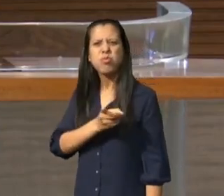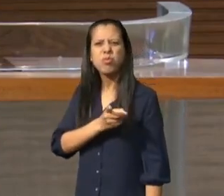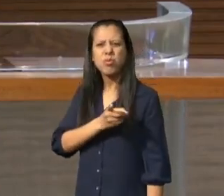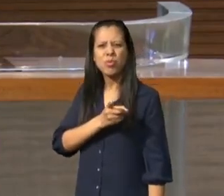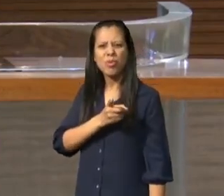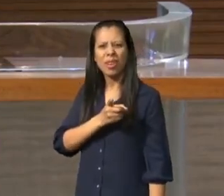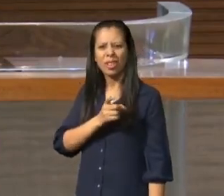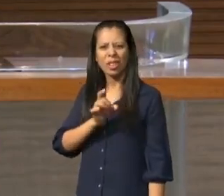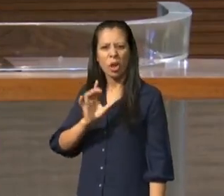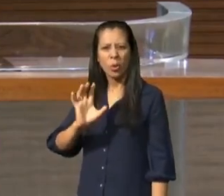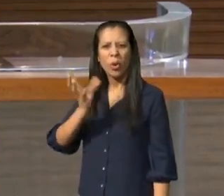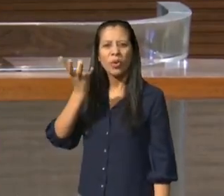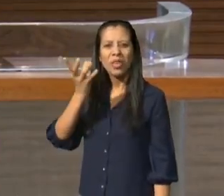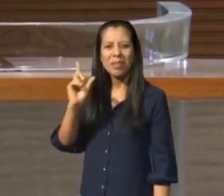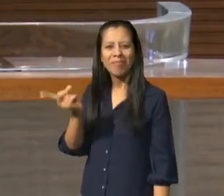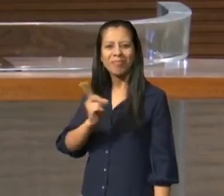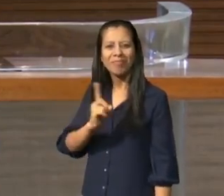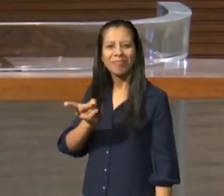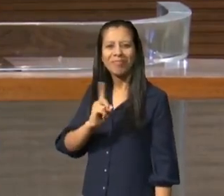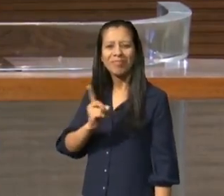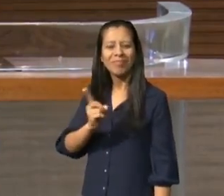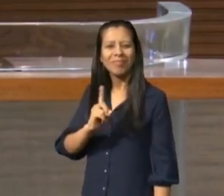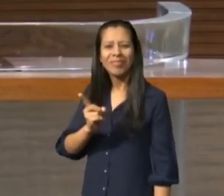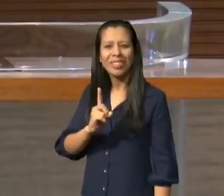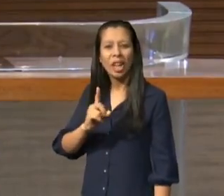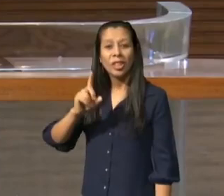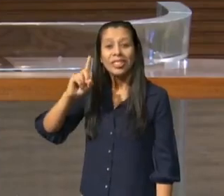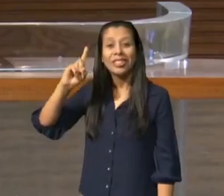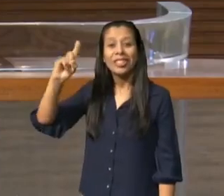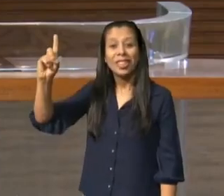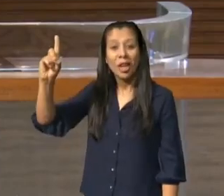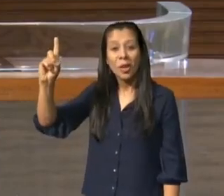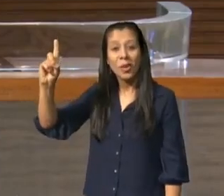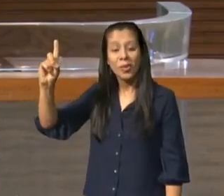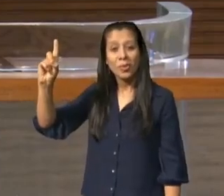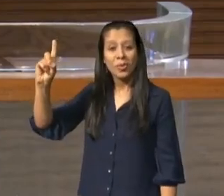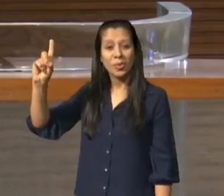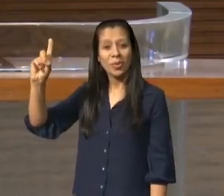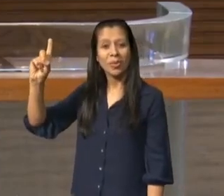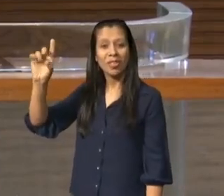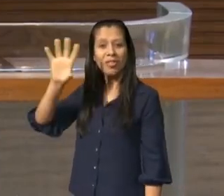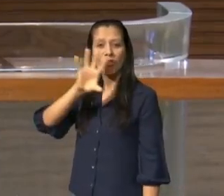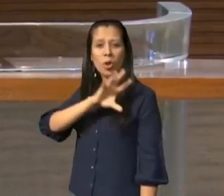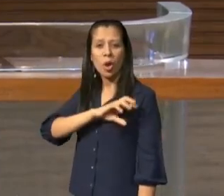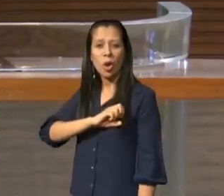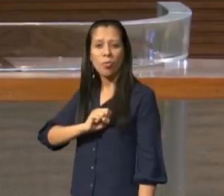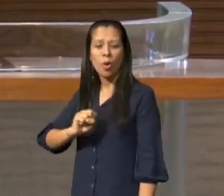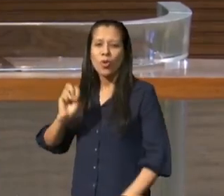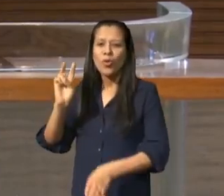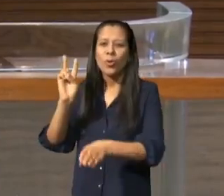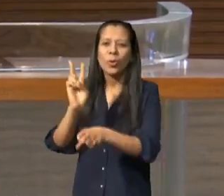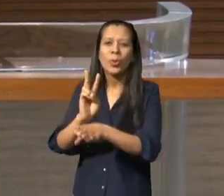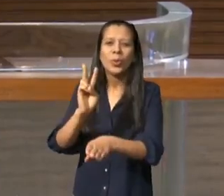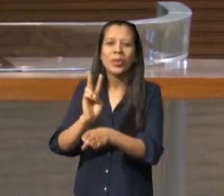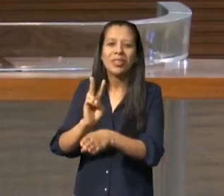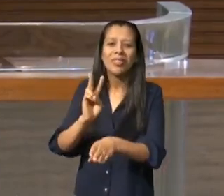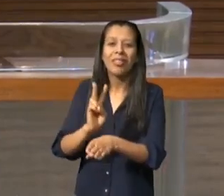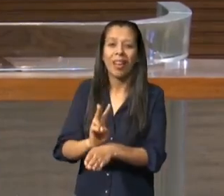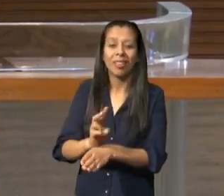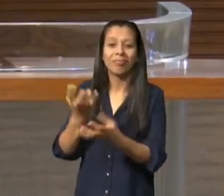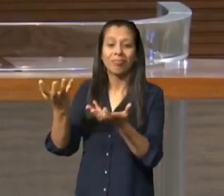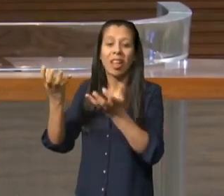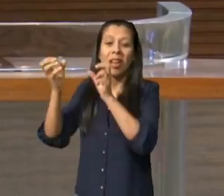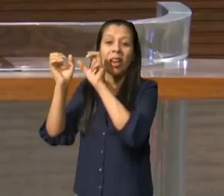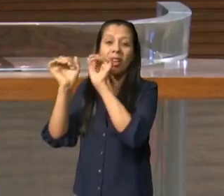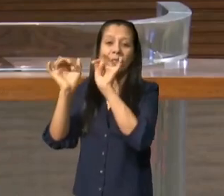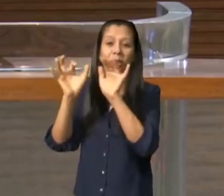Deus não é um Deus de reter o céu de reter as suas bênçãos aos seus filhos a menos que esses não queiram recebê